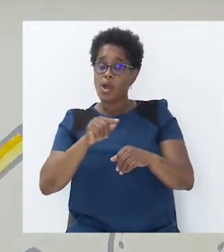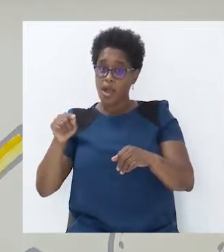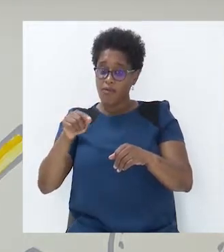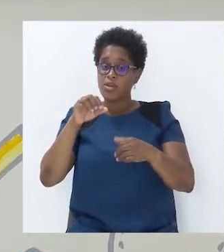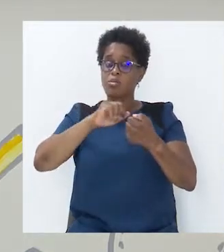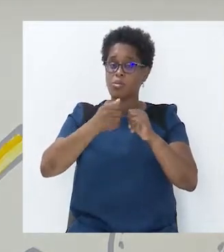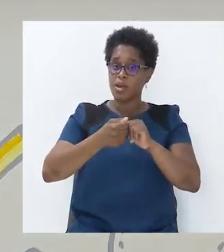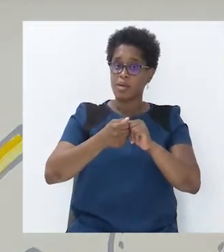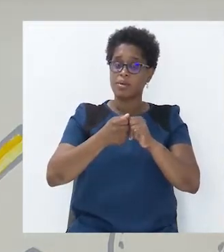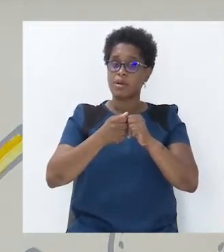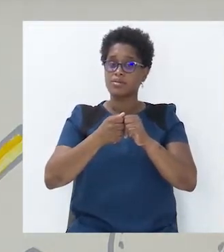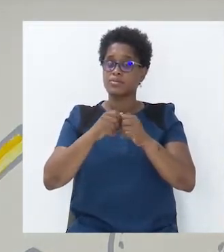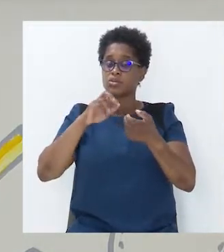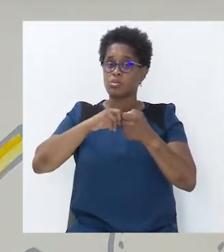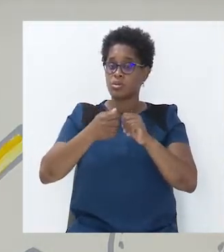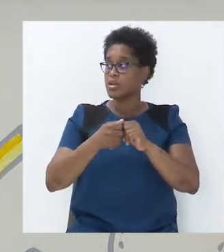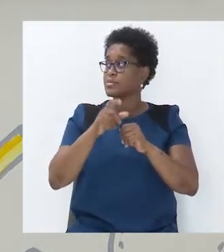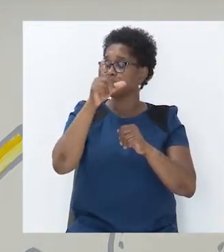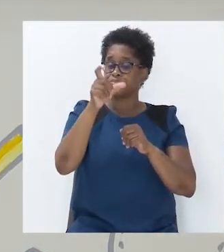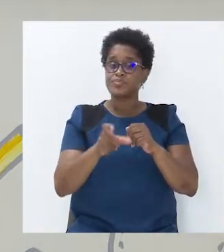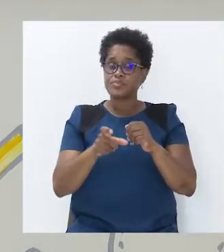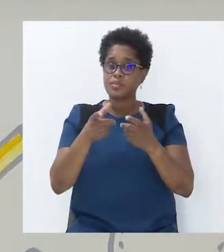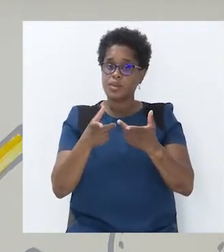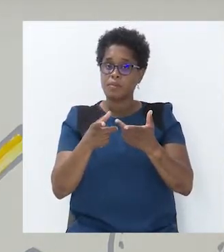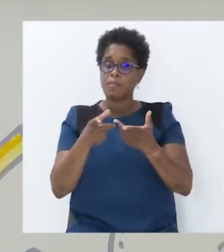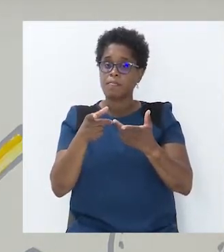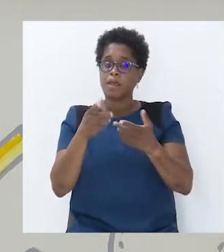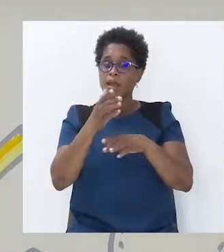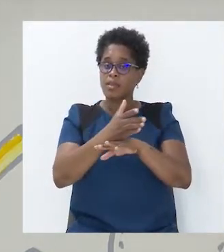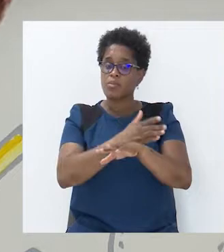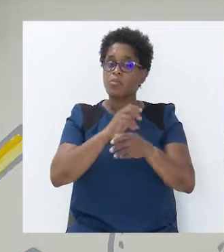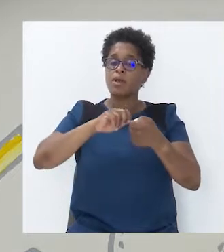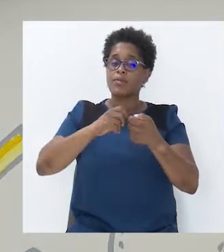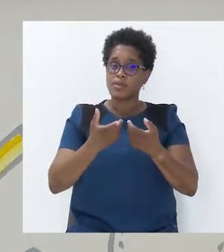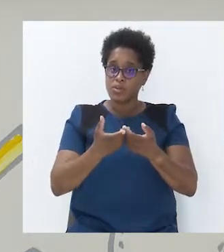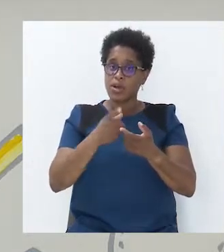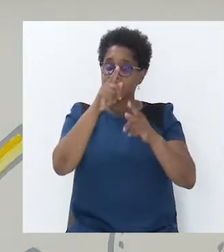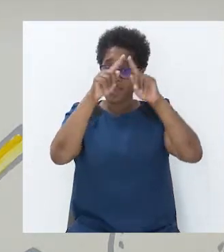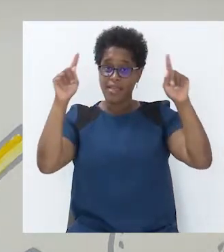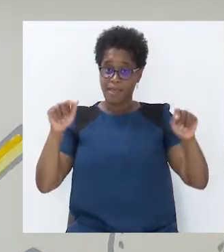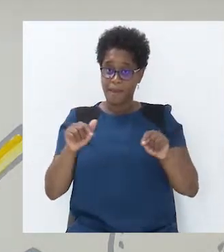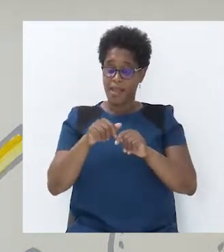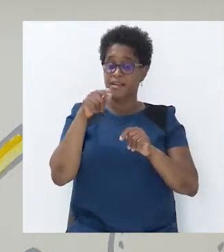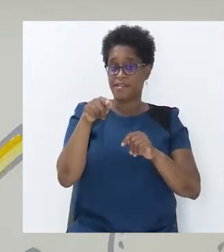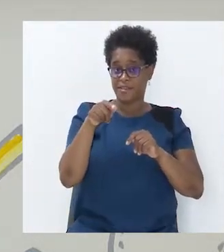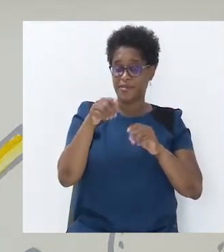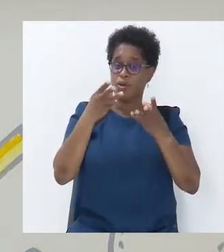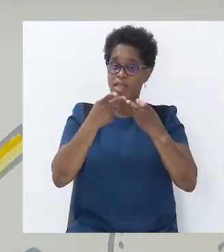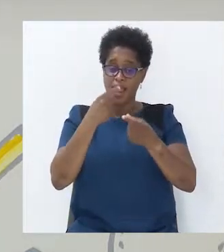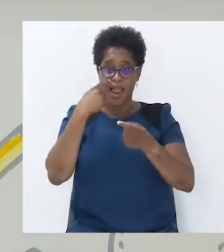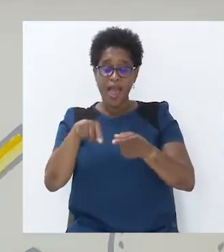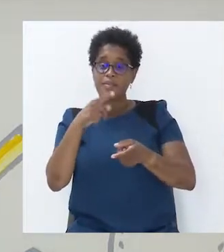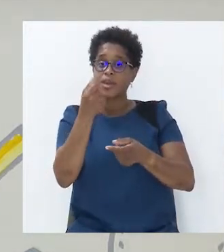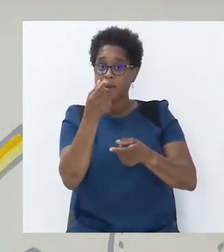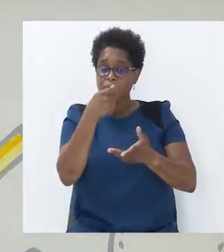anterior. Nós temos aqui a nossa tabela, a quantidade de lápis e o preço. Primeiramente, nós